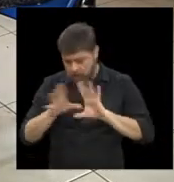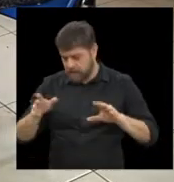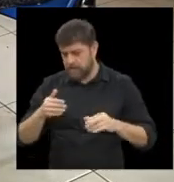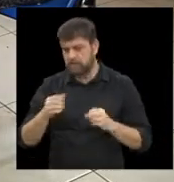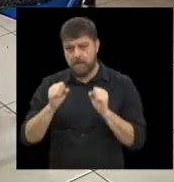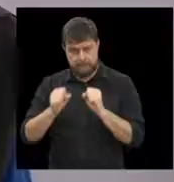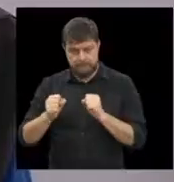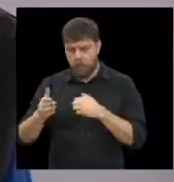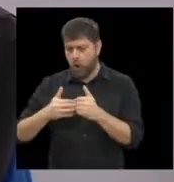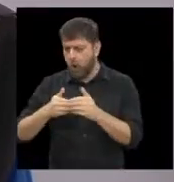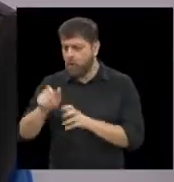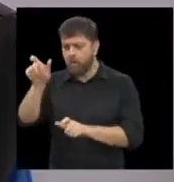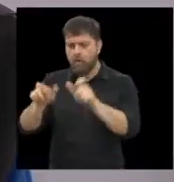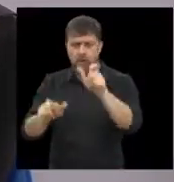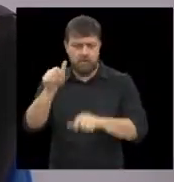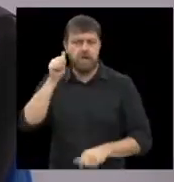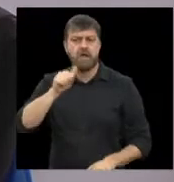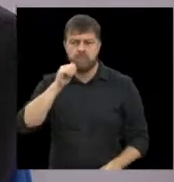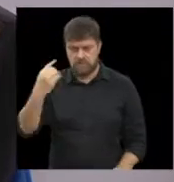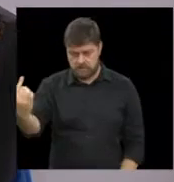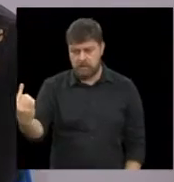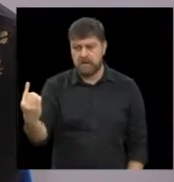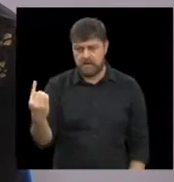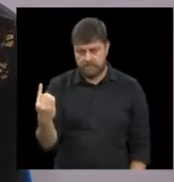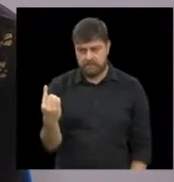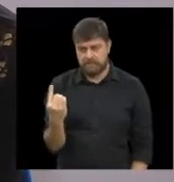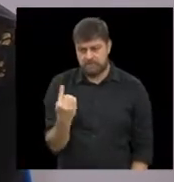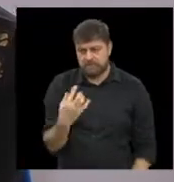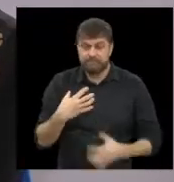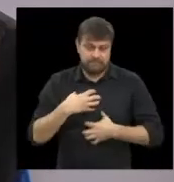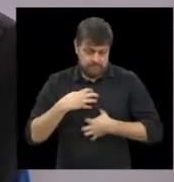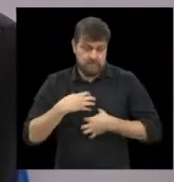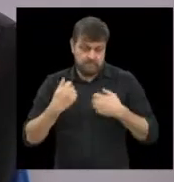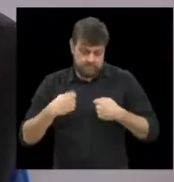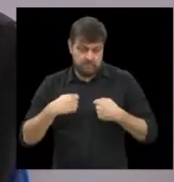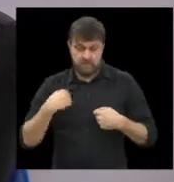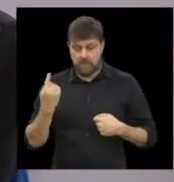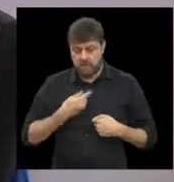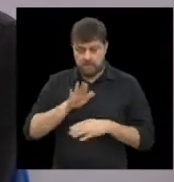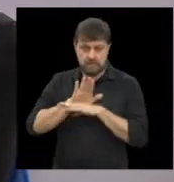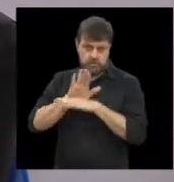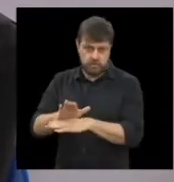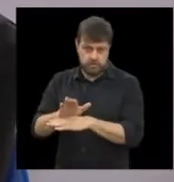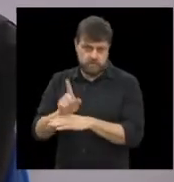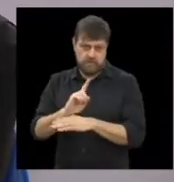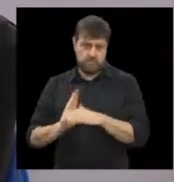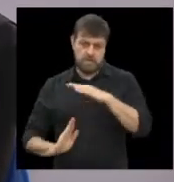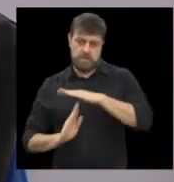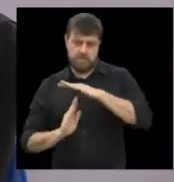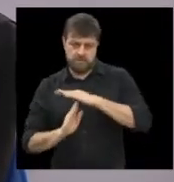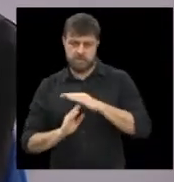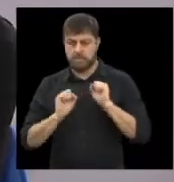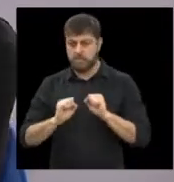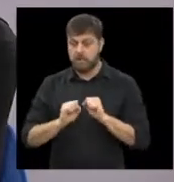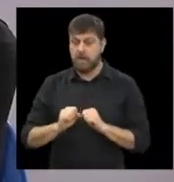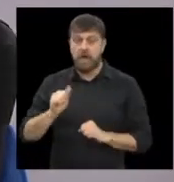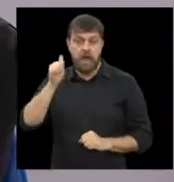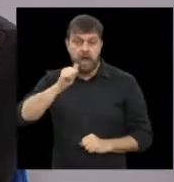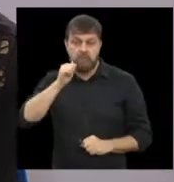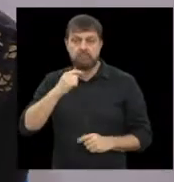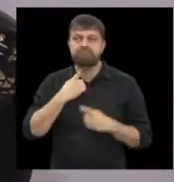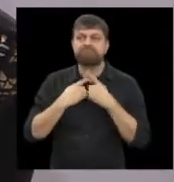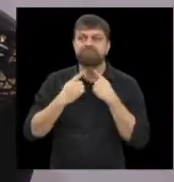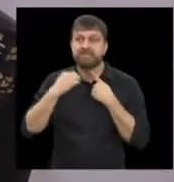qualquer situação que ela se desejar. Então, não tem restrição. Basta ela nos procurar. Nós não temos busca